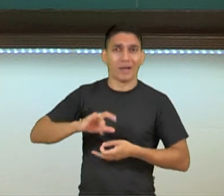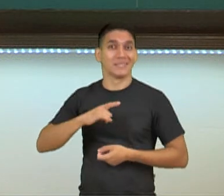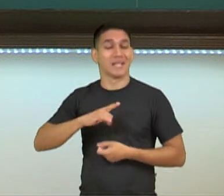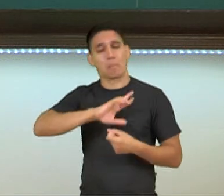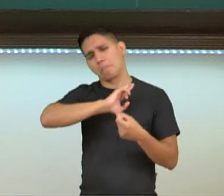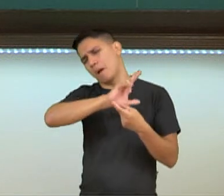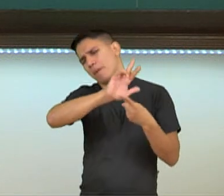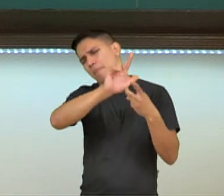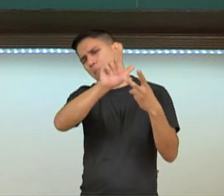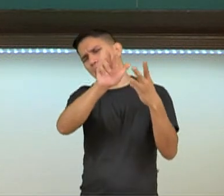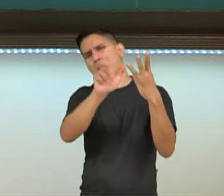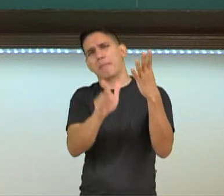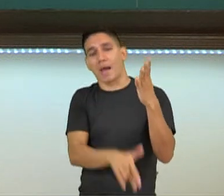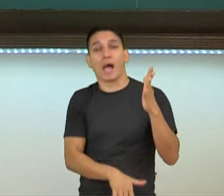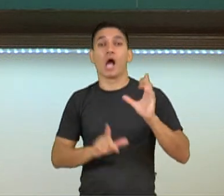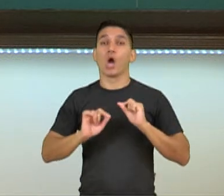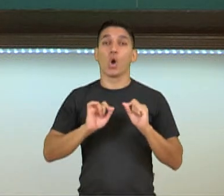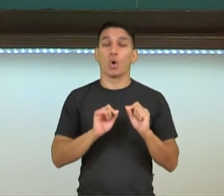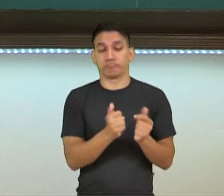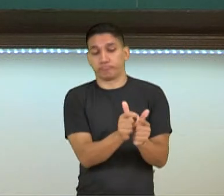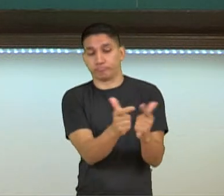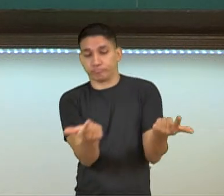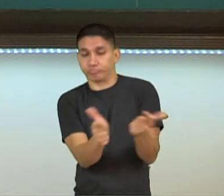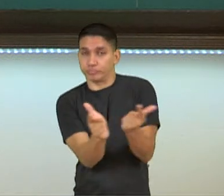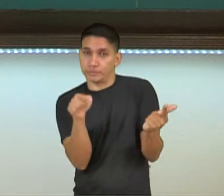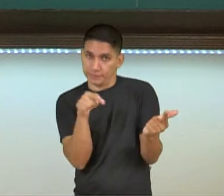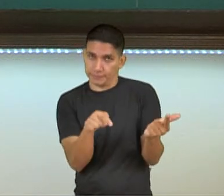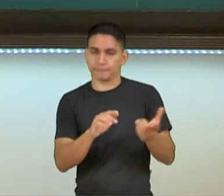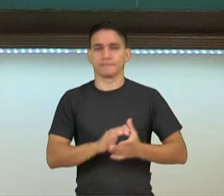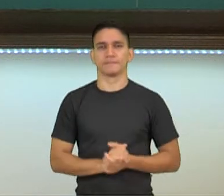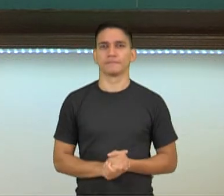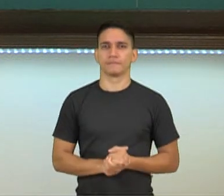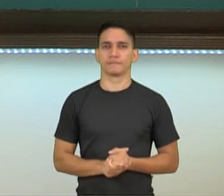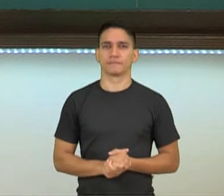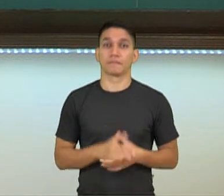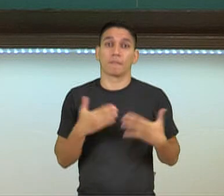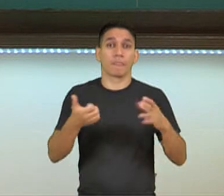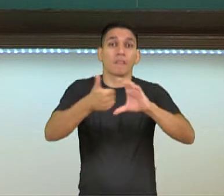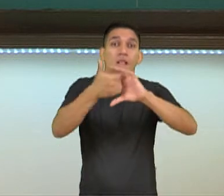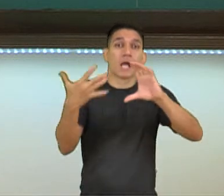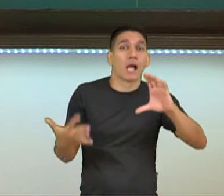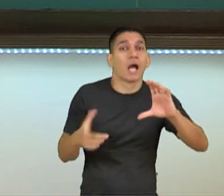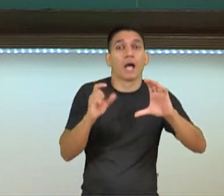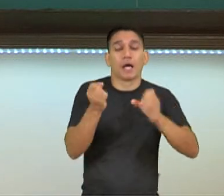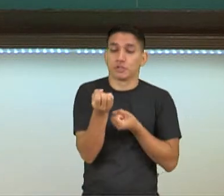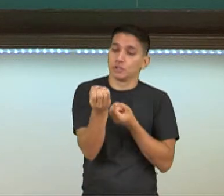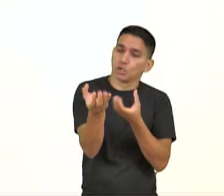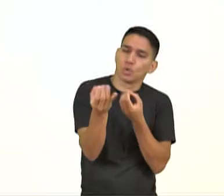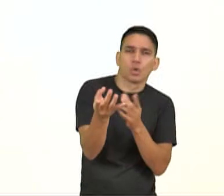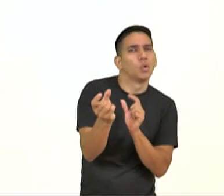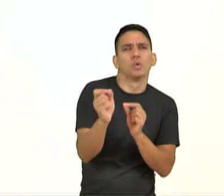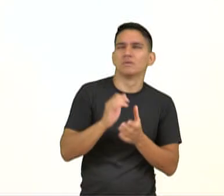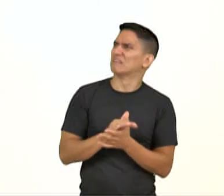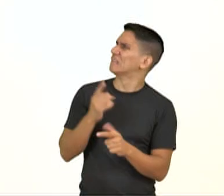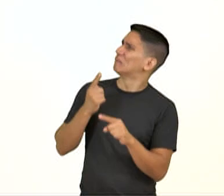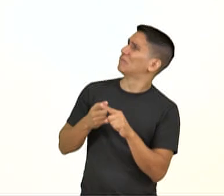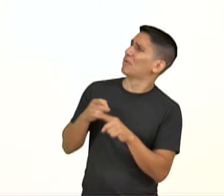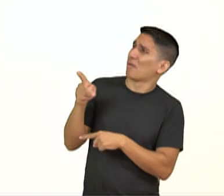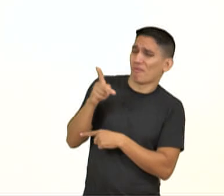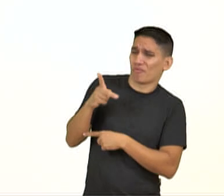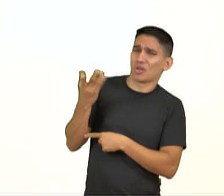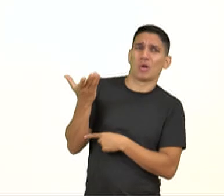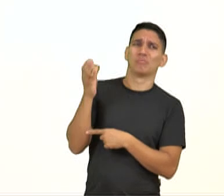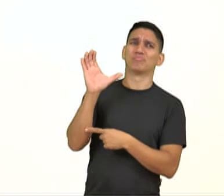concentrado em um dos cadernos do jornal. Vamos às características da notícia. Por que será que a professora colocou